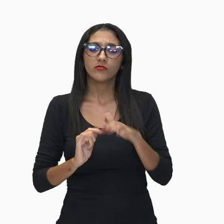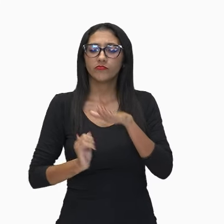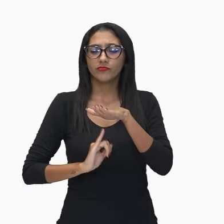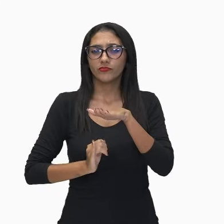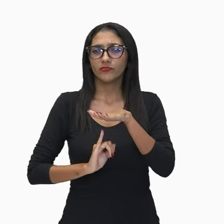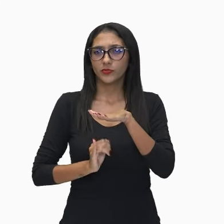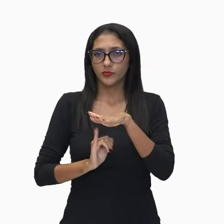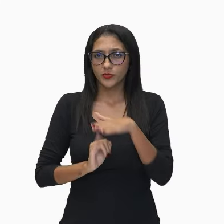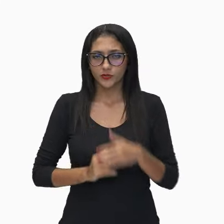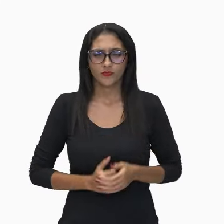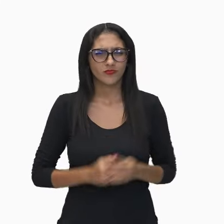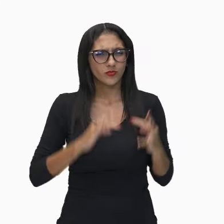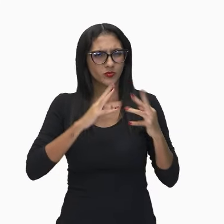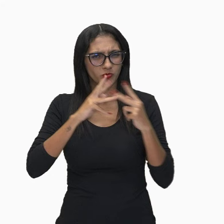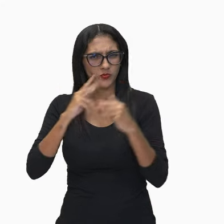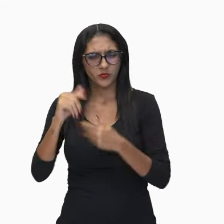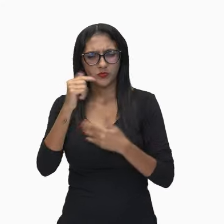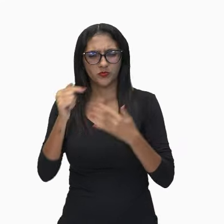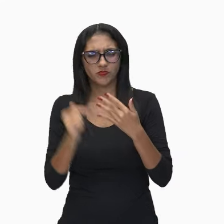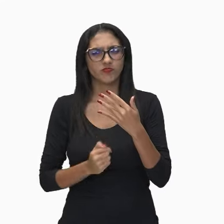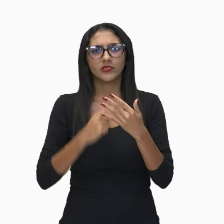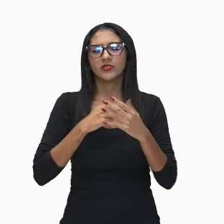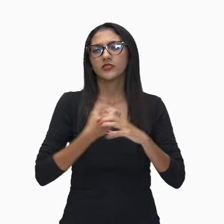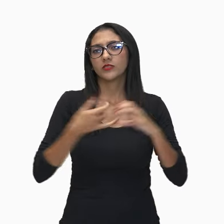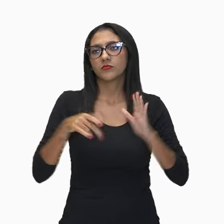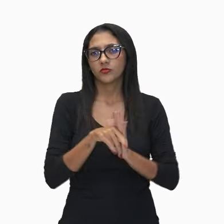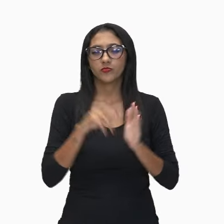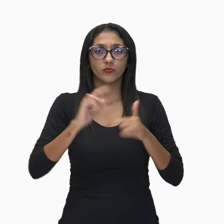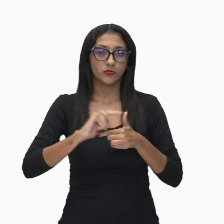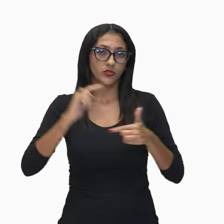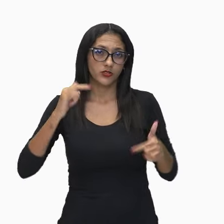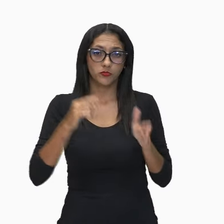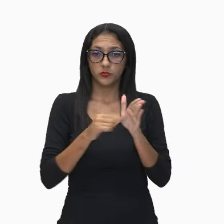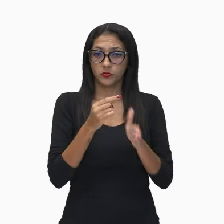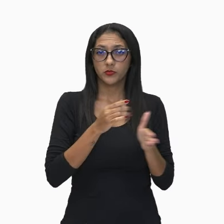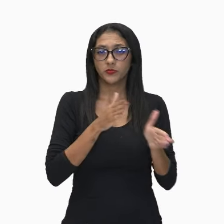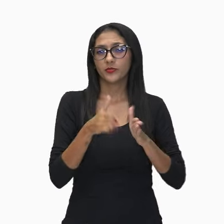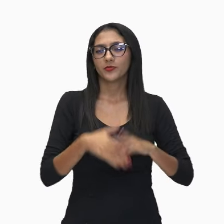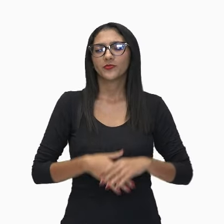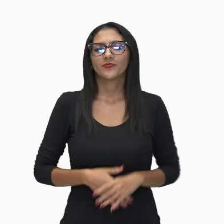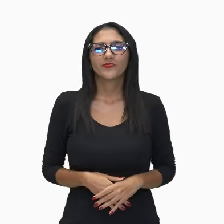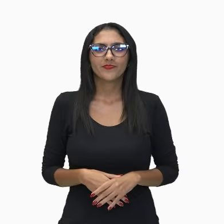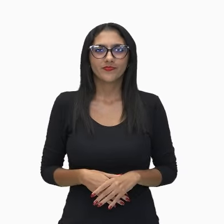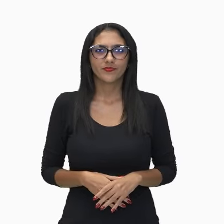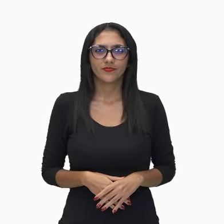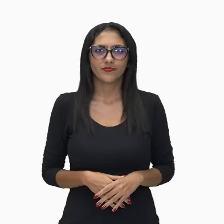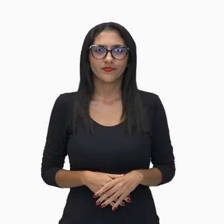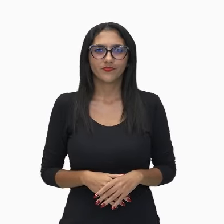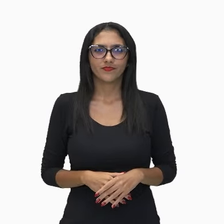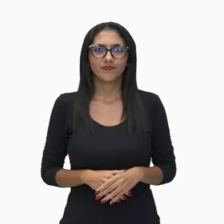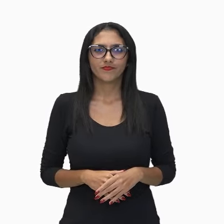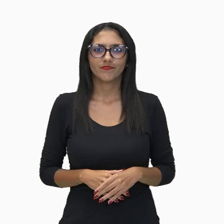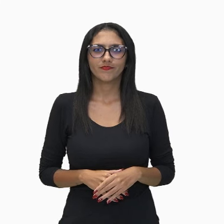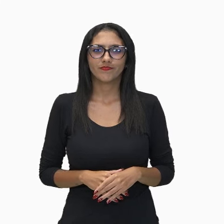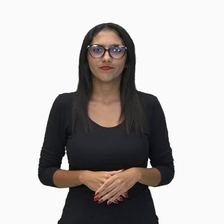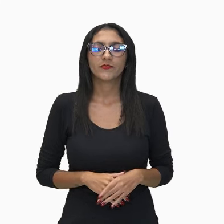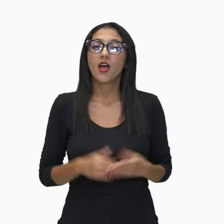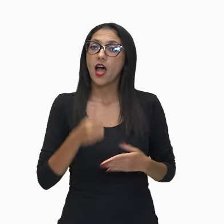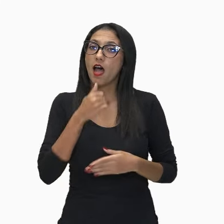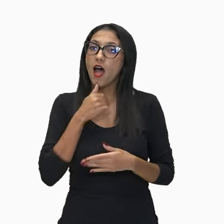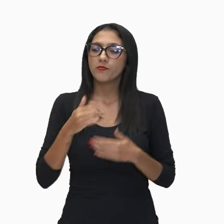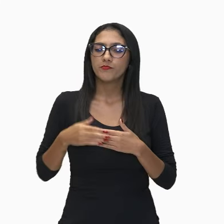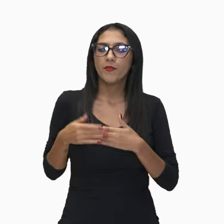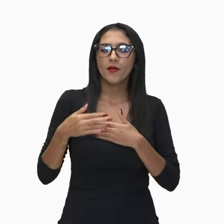tudo vai marcar essa primeira geração do modernismo, correto? E aí, ainda nesse processo de reforçar